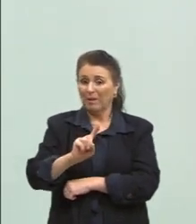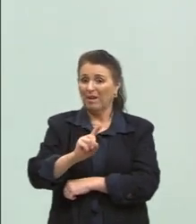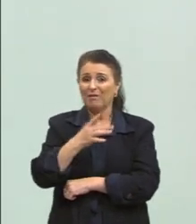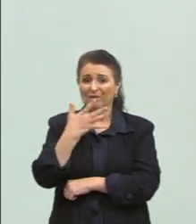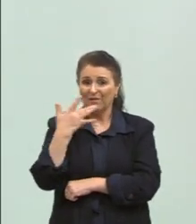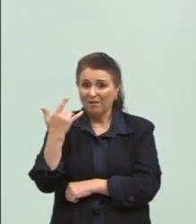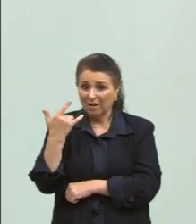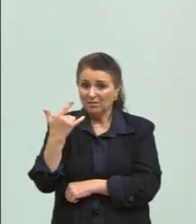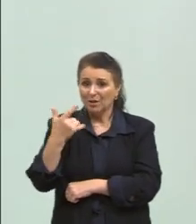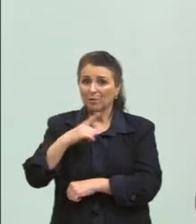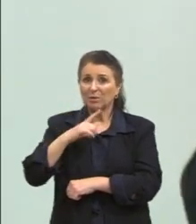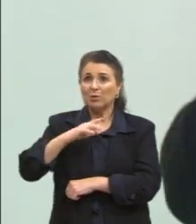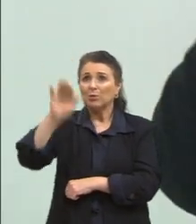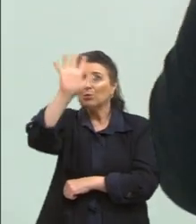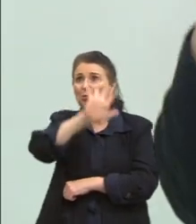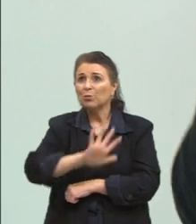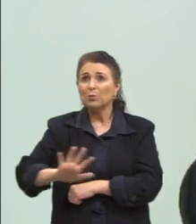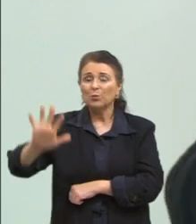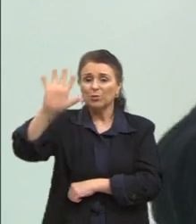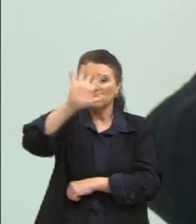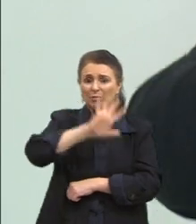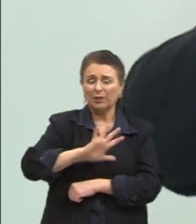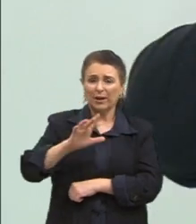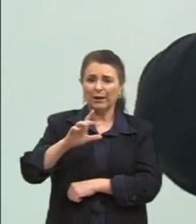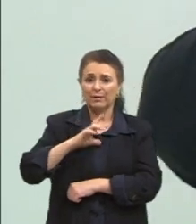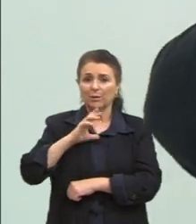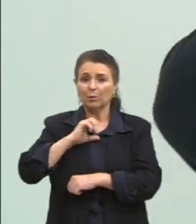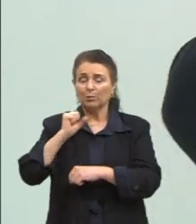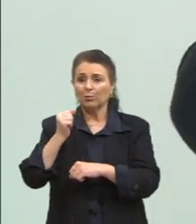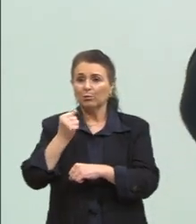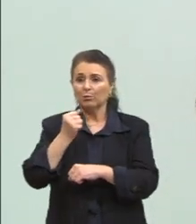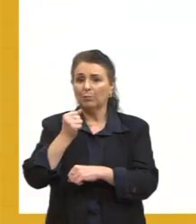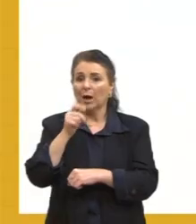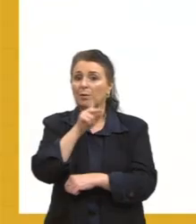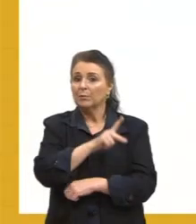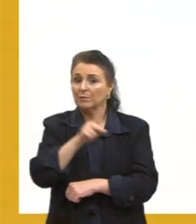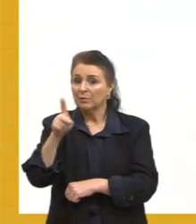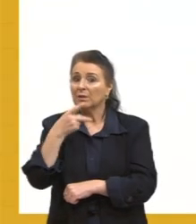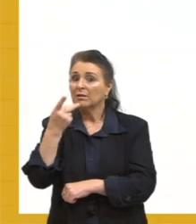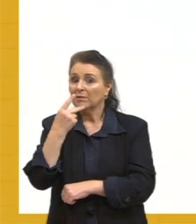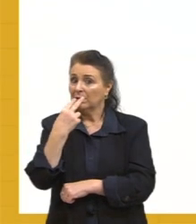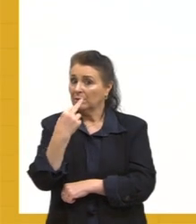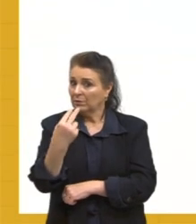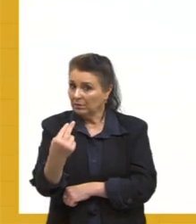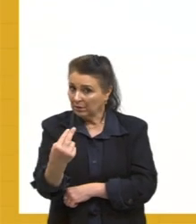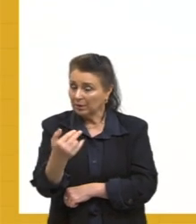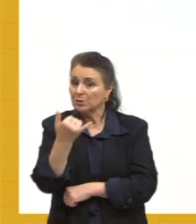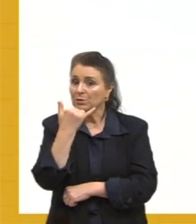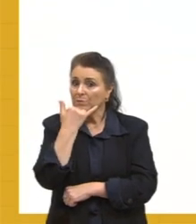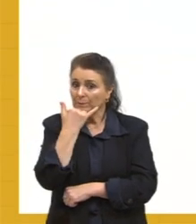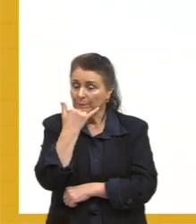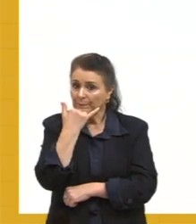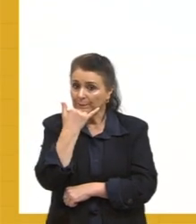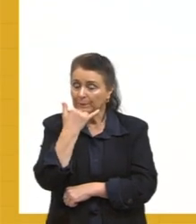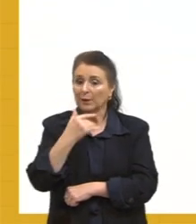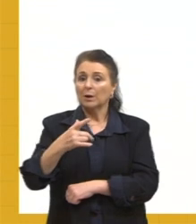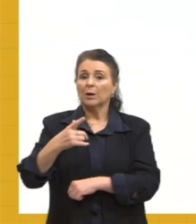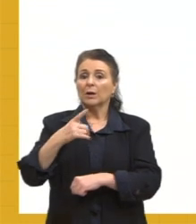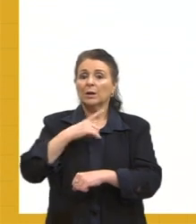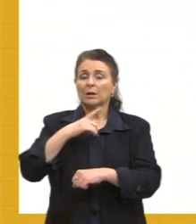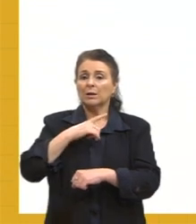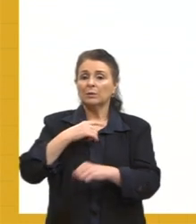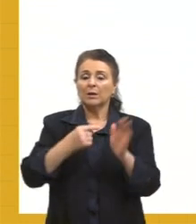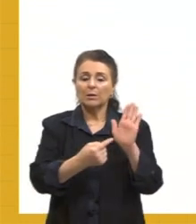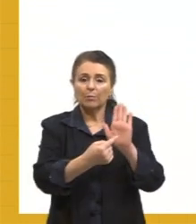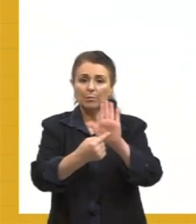universo fantástico, com trolls, com... fantásticos, aquela questão do realismo fantástico, quando ele